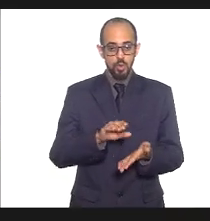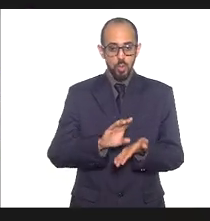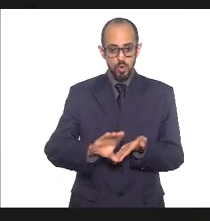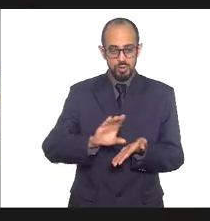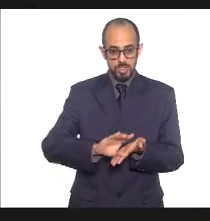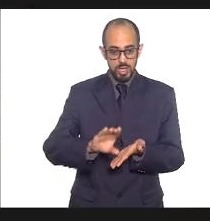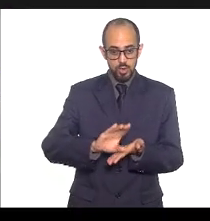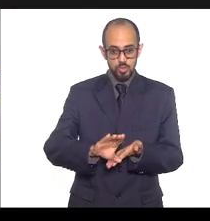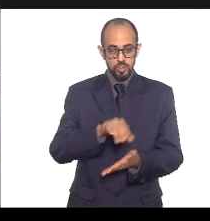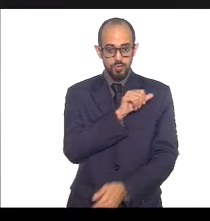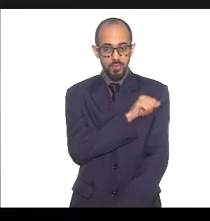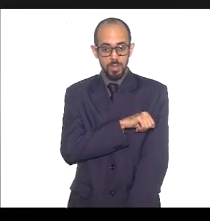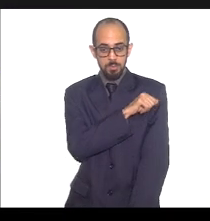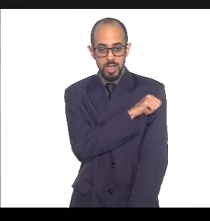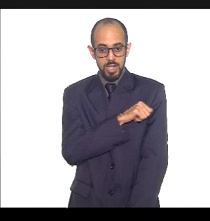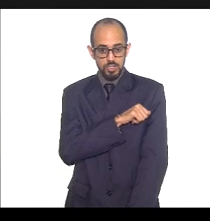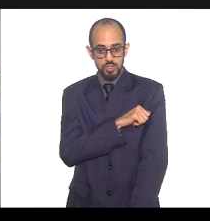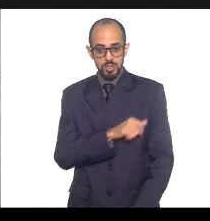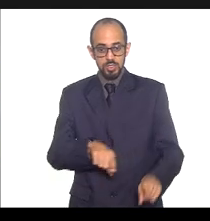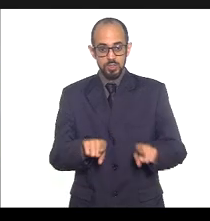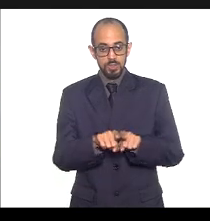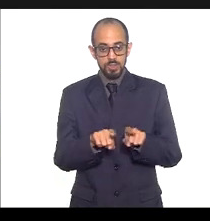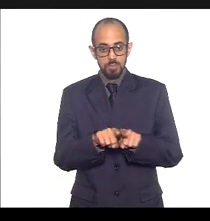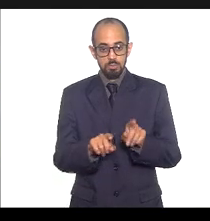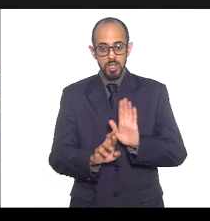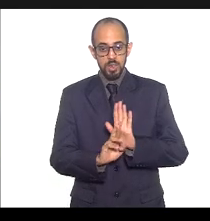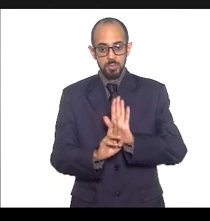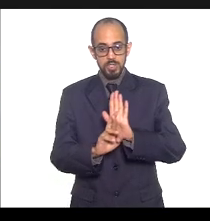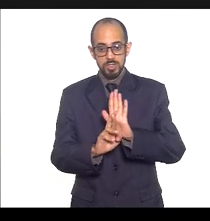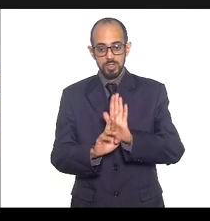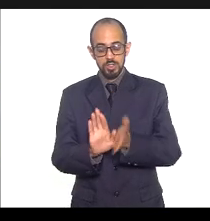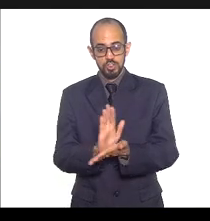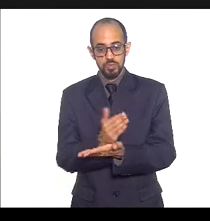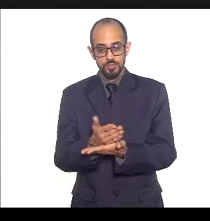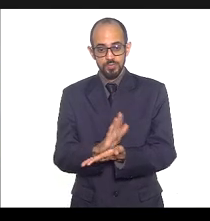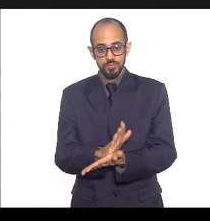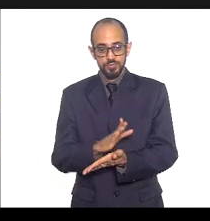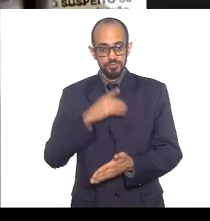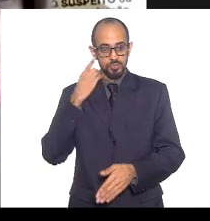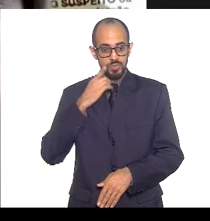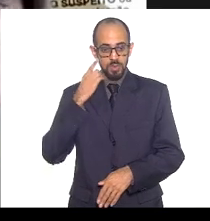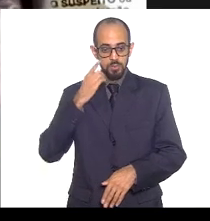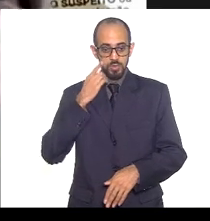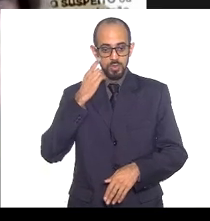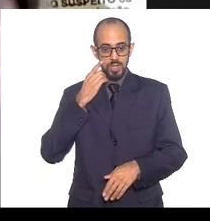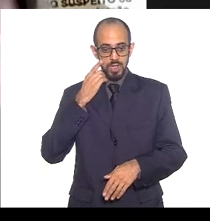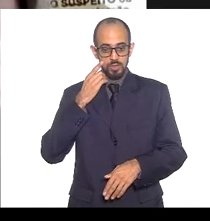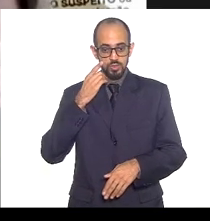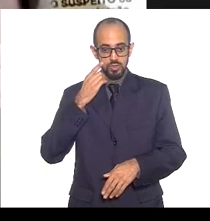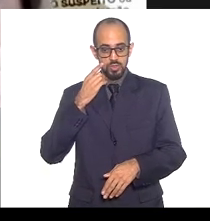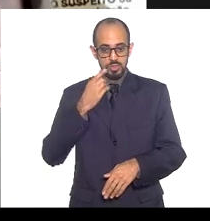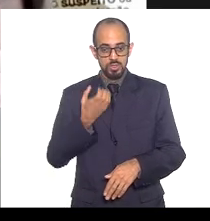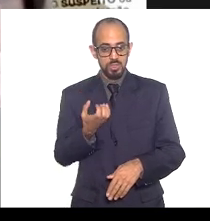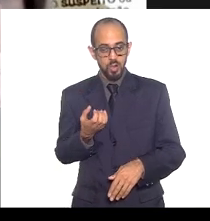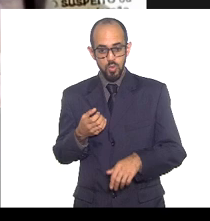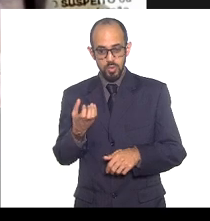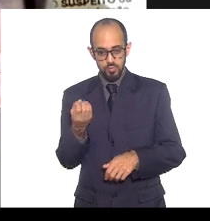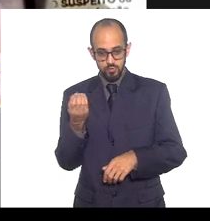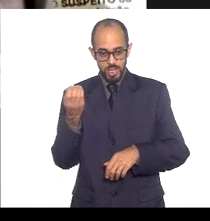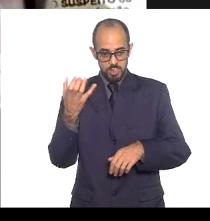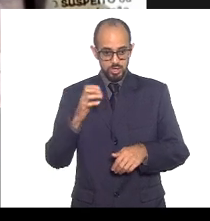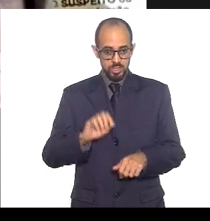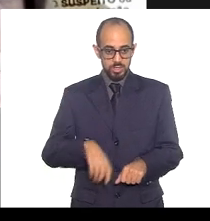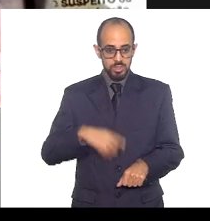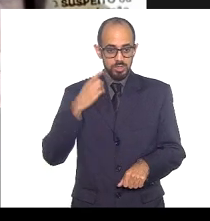e também a representação aqui de alguns deputados que estão em deslocamento, como o